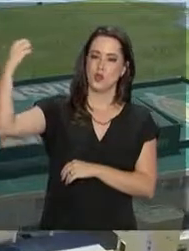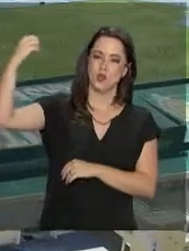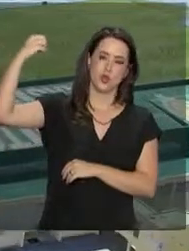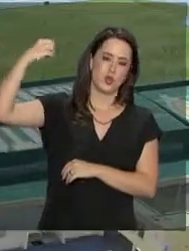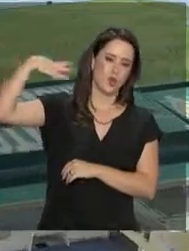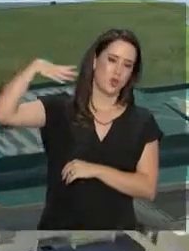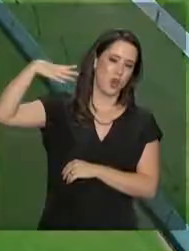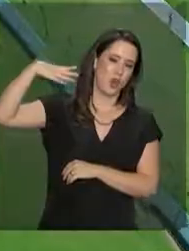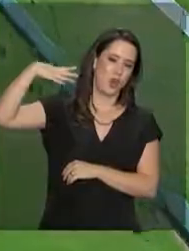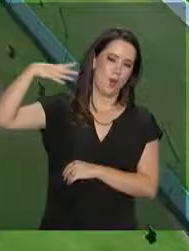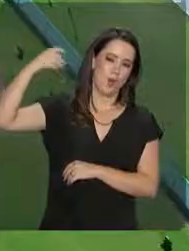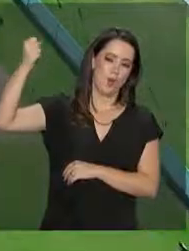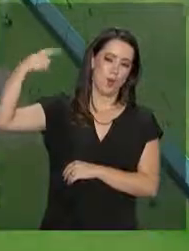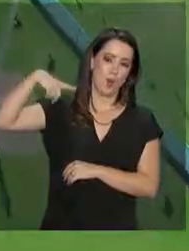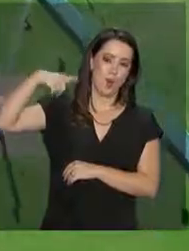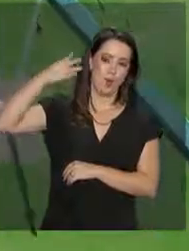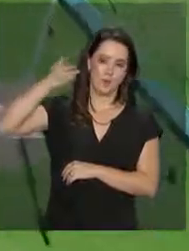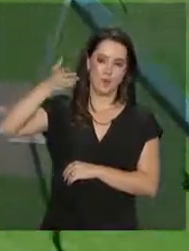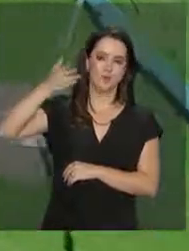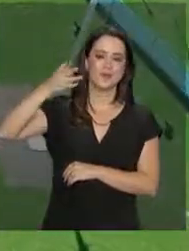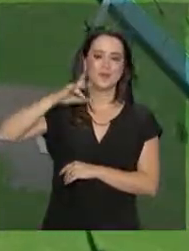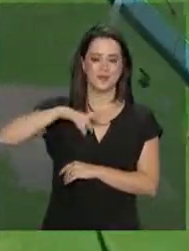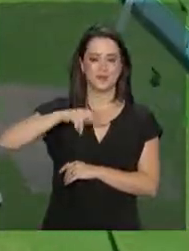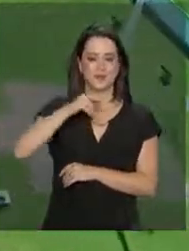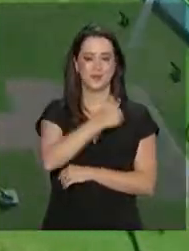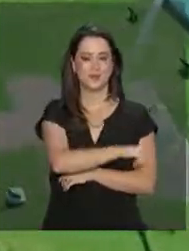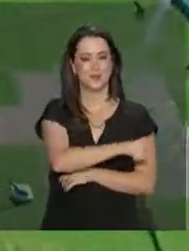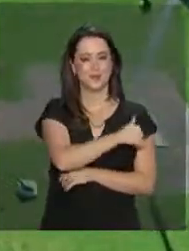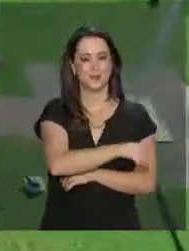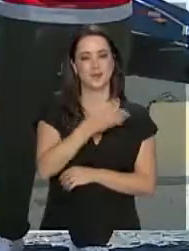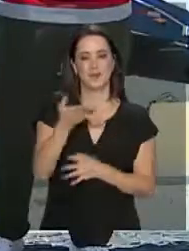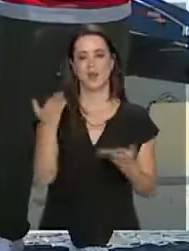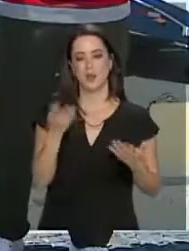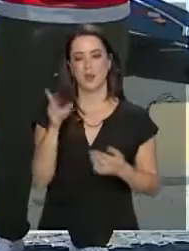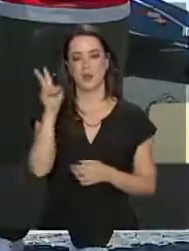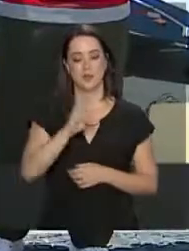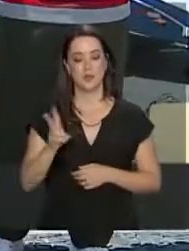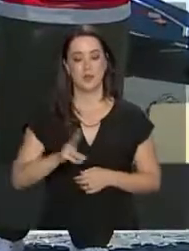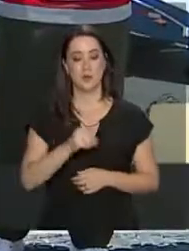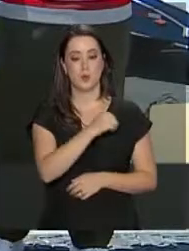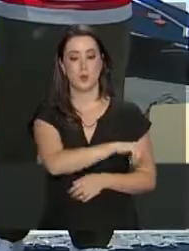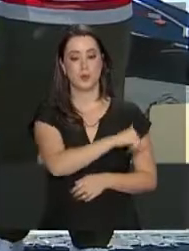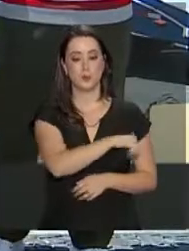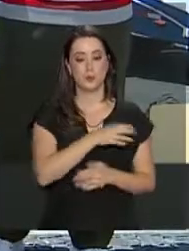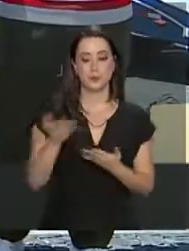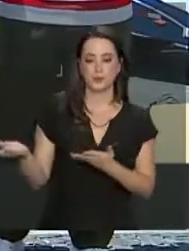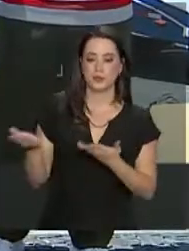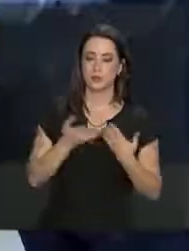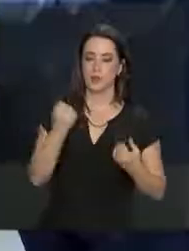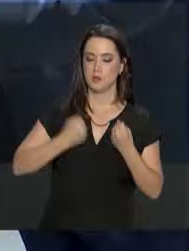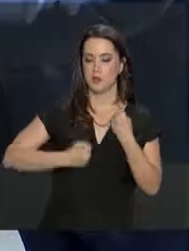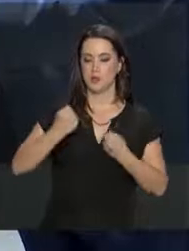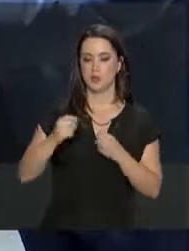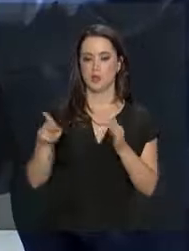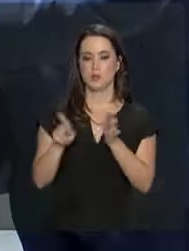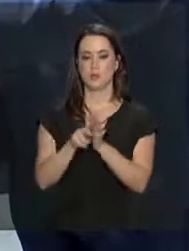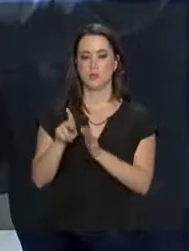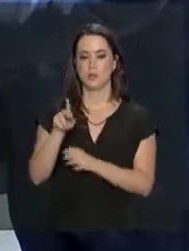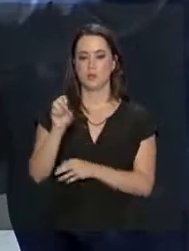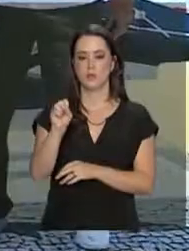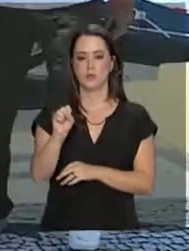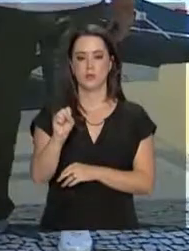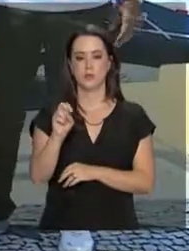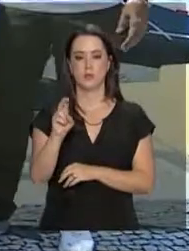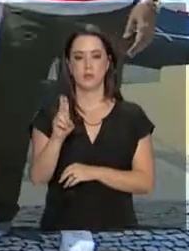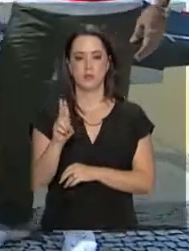cidade maravilhosa. Agora foi a vez dos moradores do Rio de Janeiro receberem os veículos do Sistema Único de Assistência Social, os